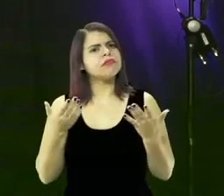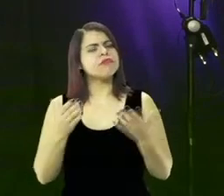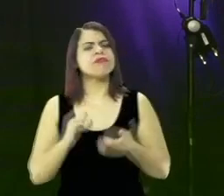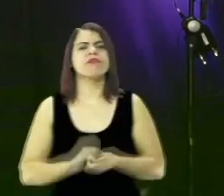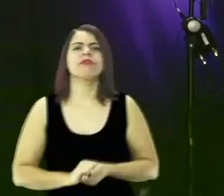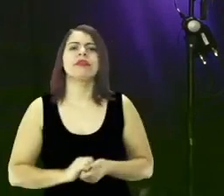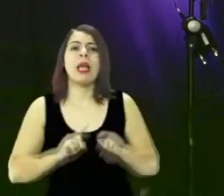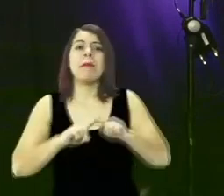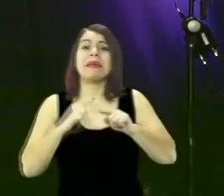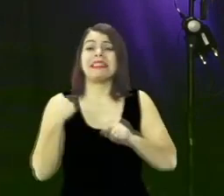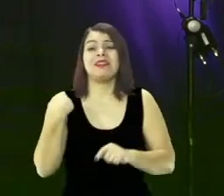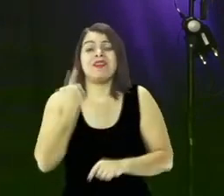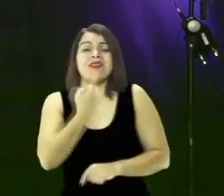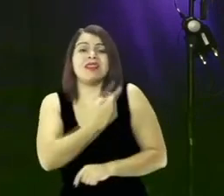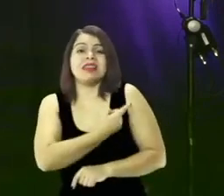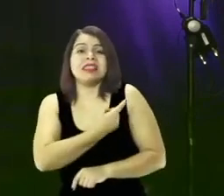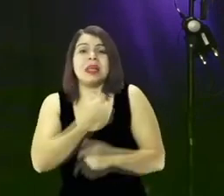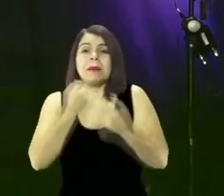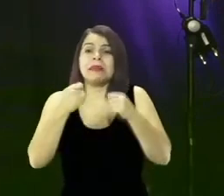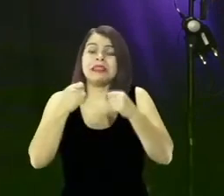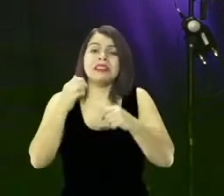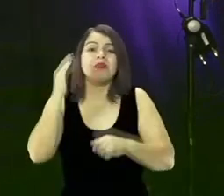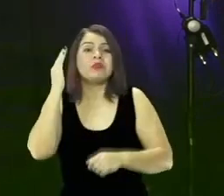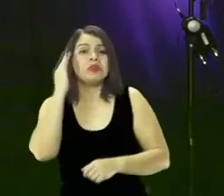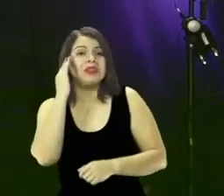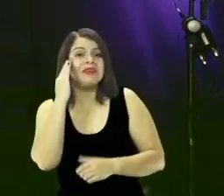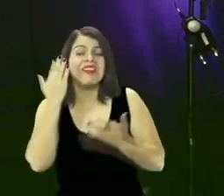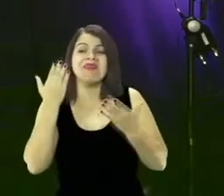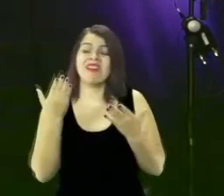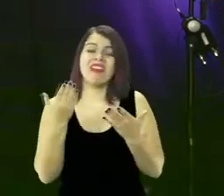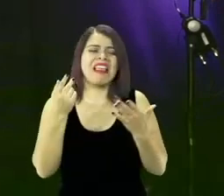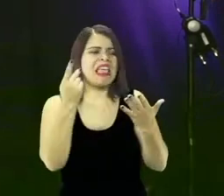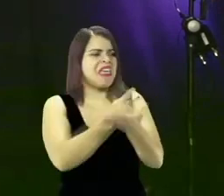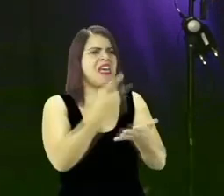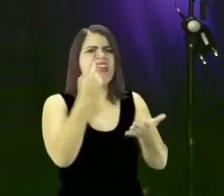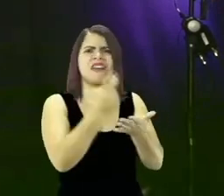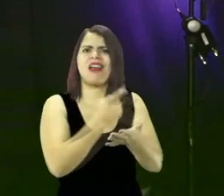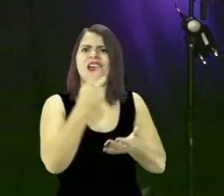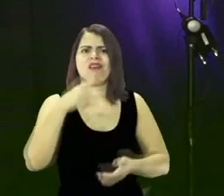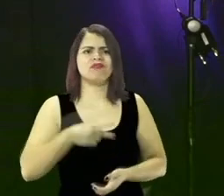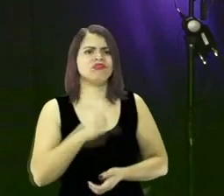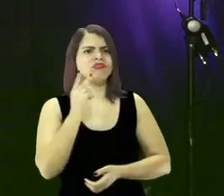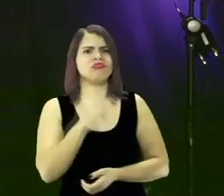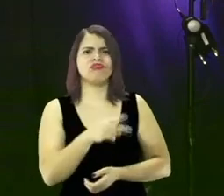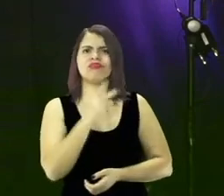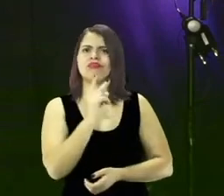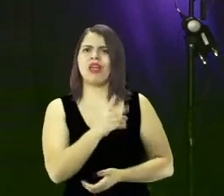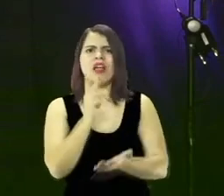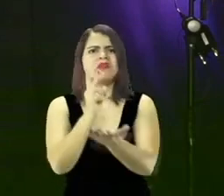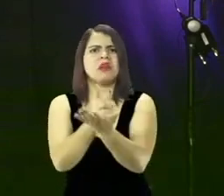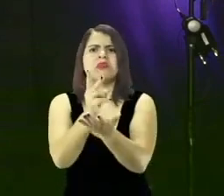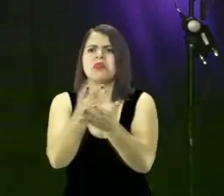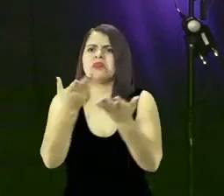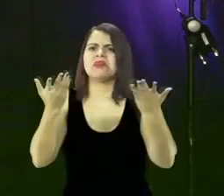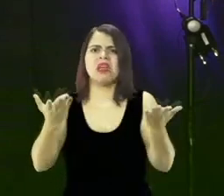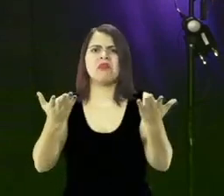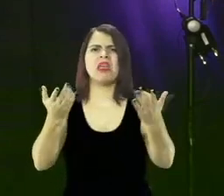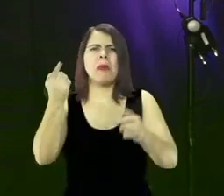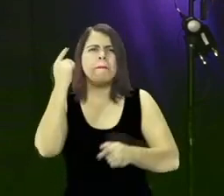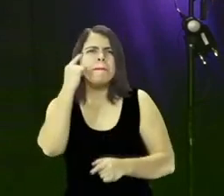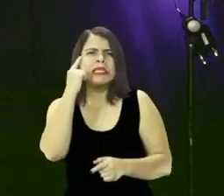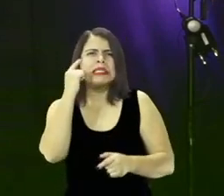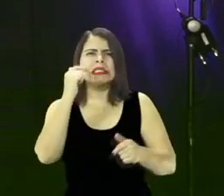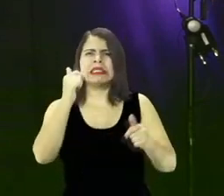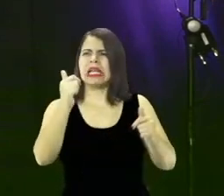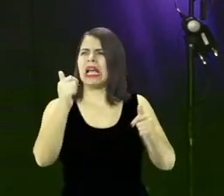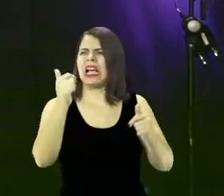de erros o problema é que quando nós erramos demais e nós não fazemos nada para acertar quando nós não estamos debaixo do espírito da verdade quando nós não nascemos de